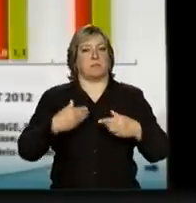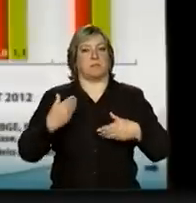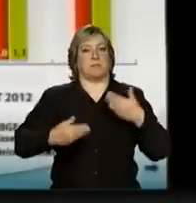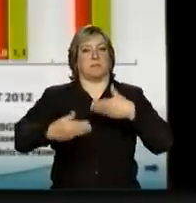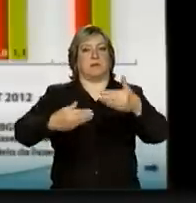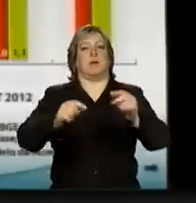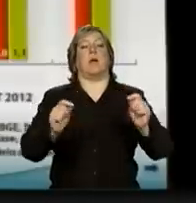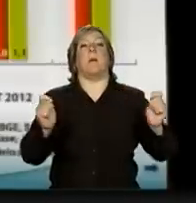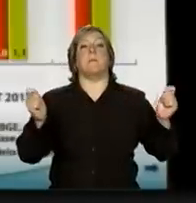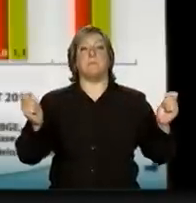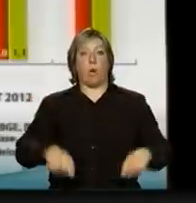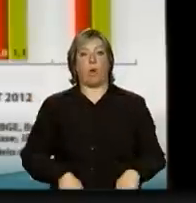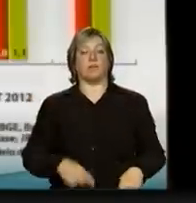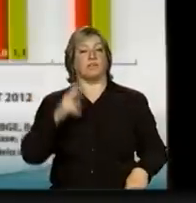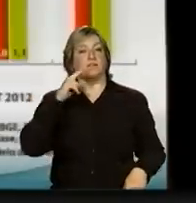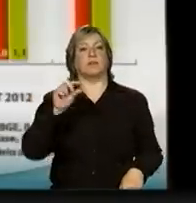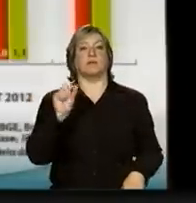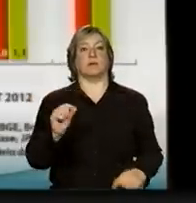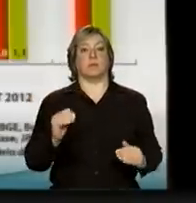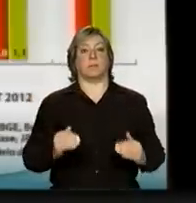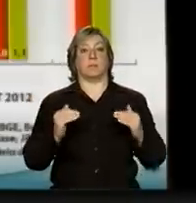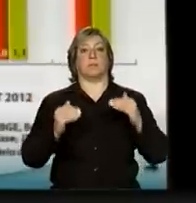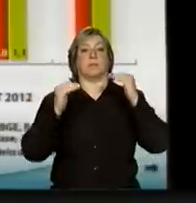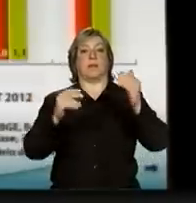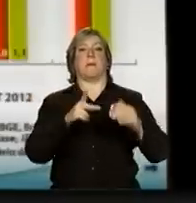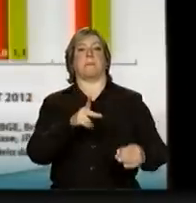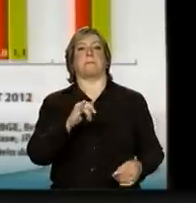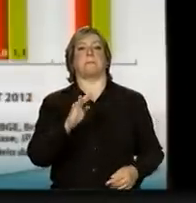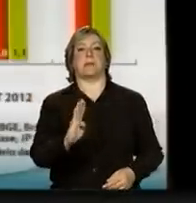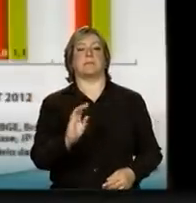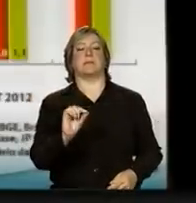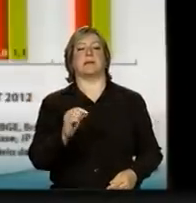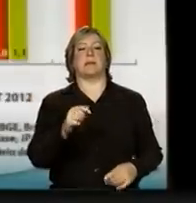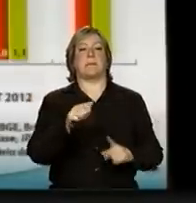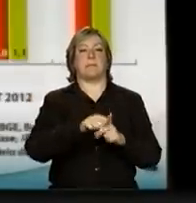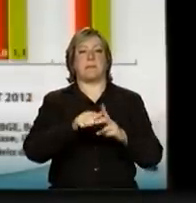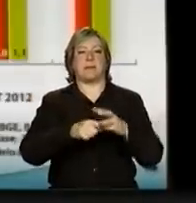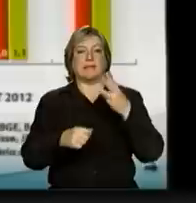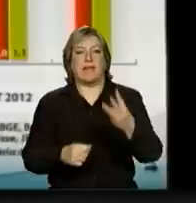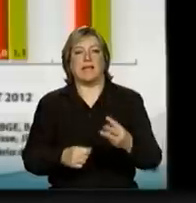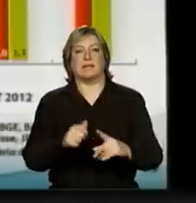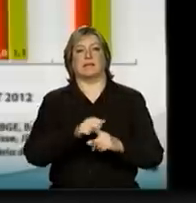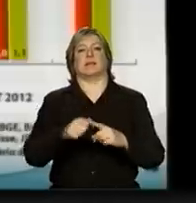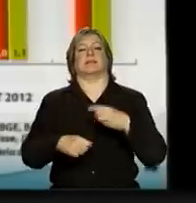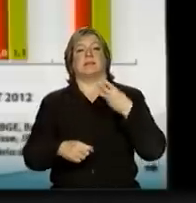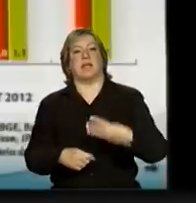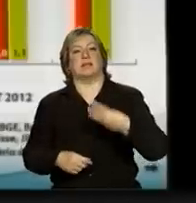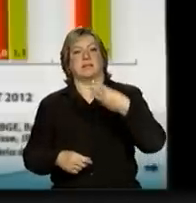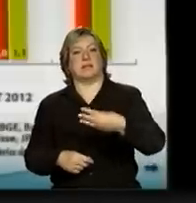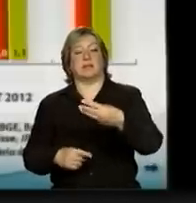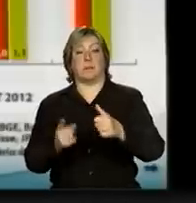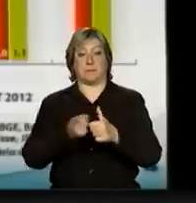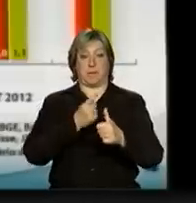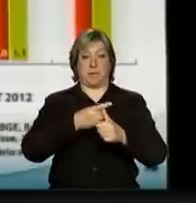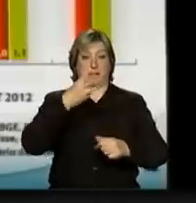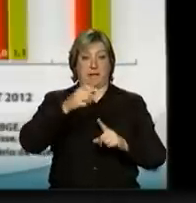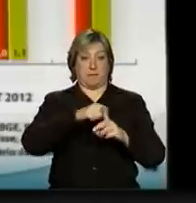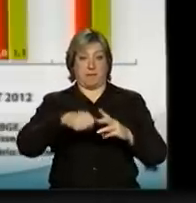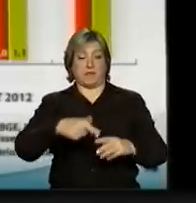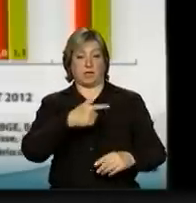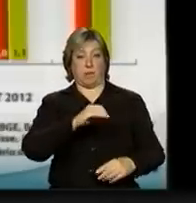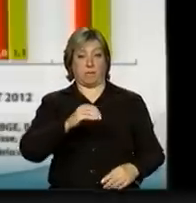que pode ser vista no crescimento do PIB trimestral. Então, nós vemos ali, primeiro trimestre de 2002,